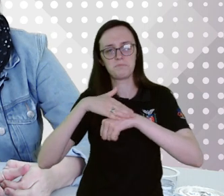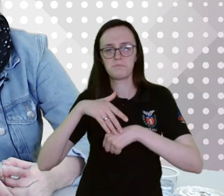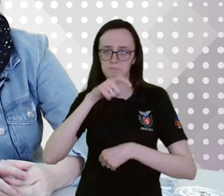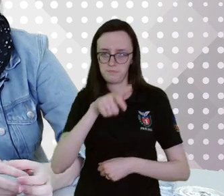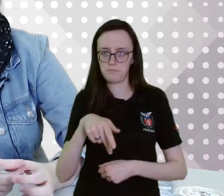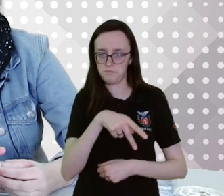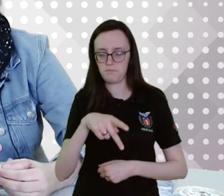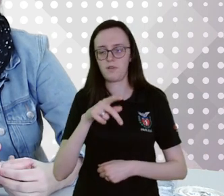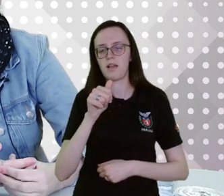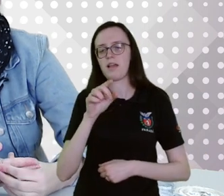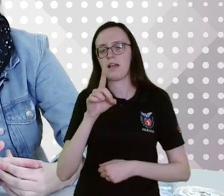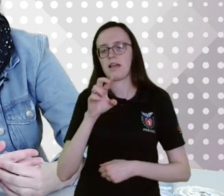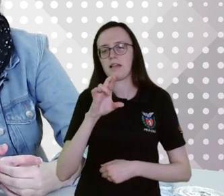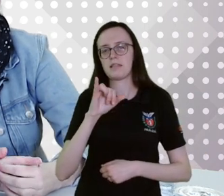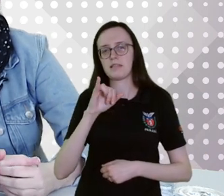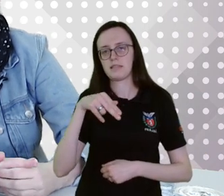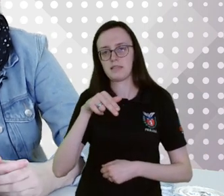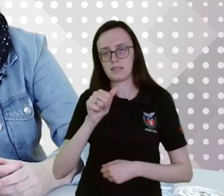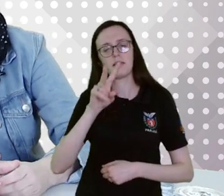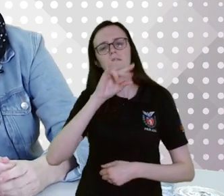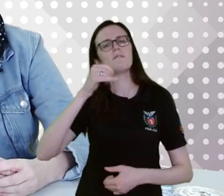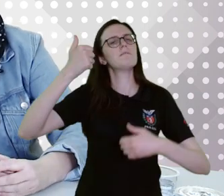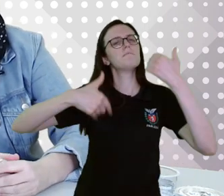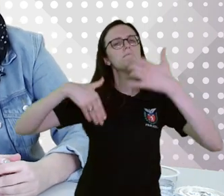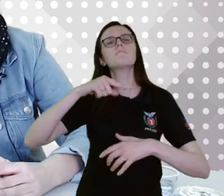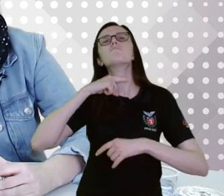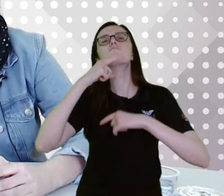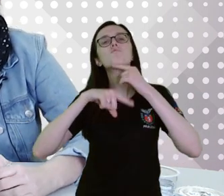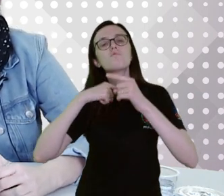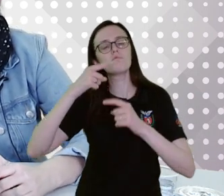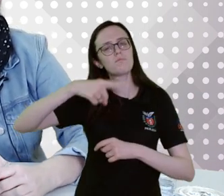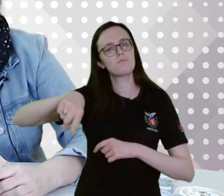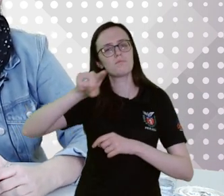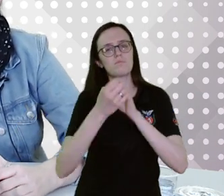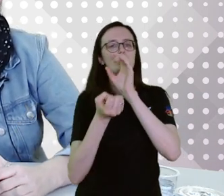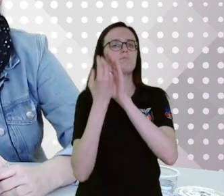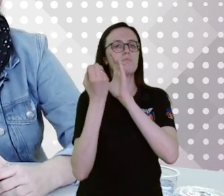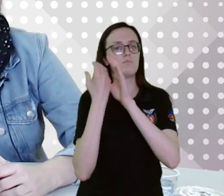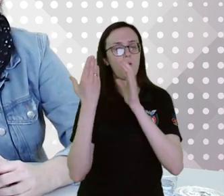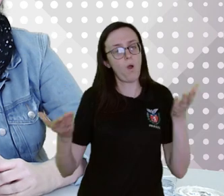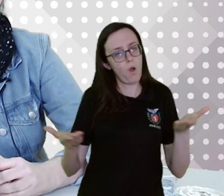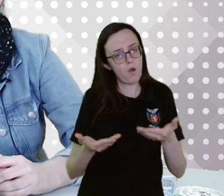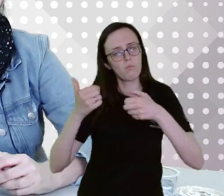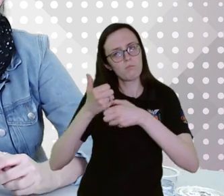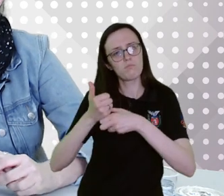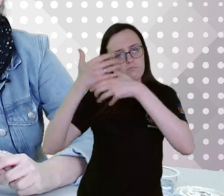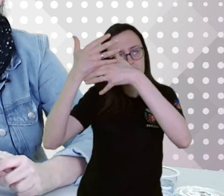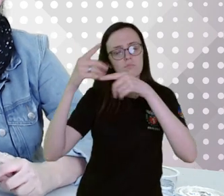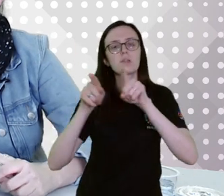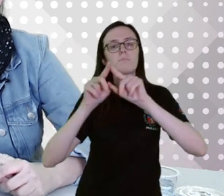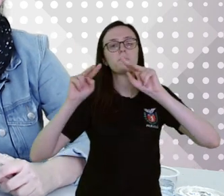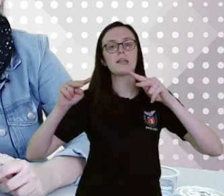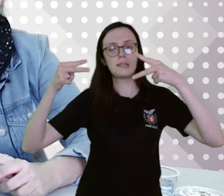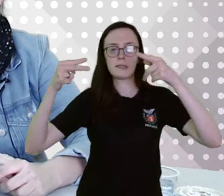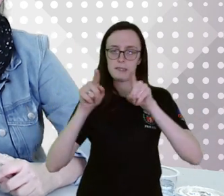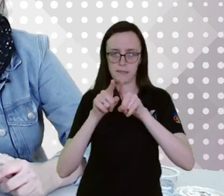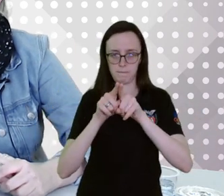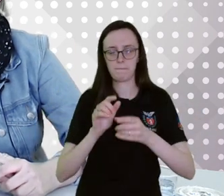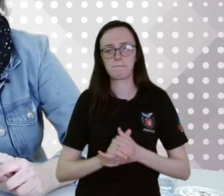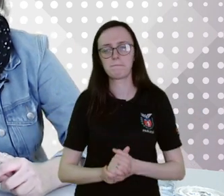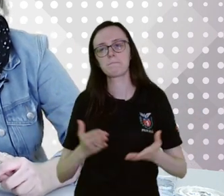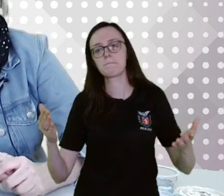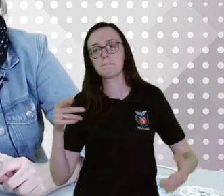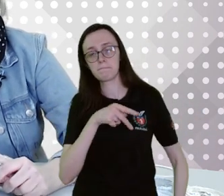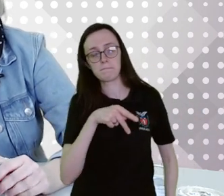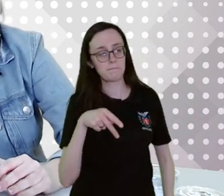Adriana, onde ela vai abordar essas dúvidas que vocês encaminharem hoje no chat e no link também. Então,